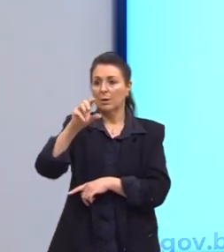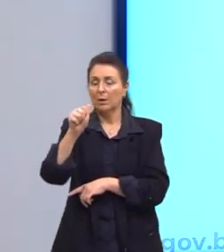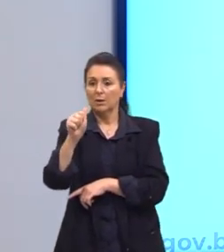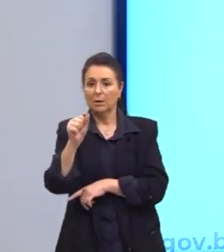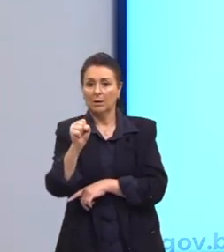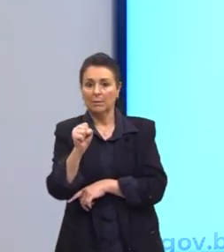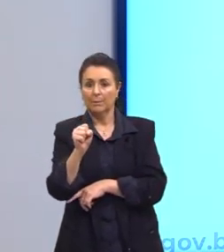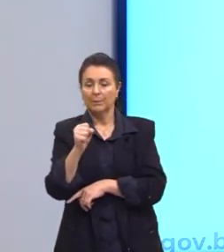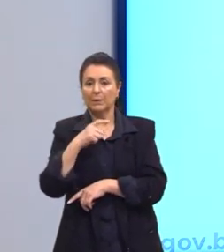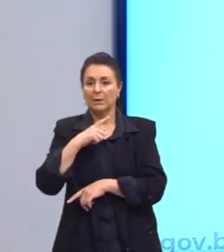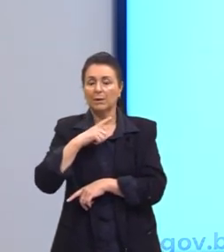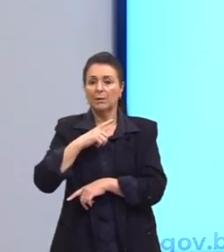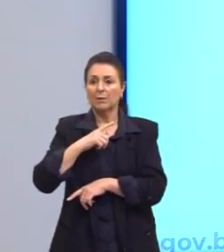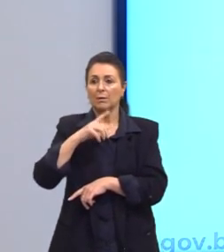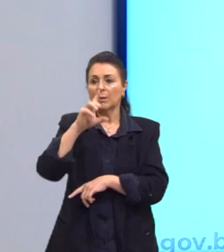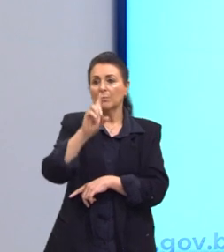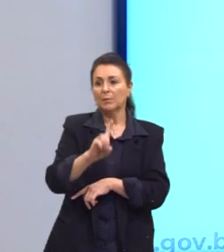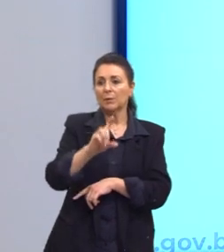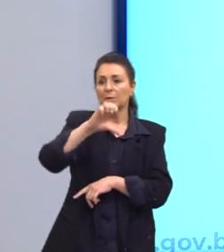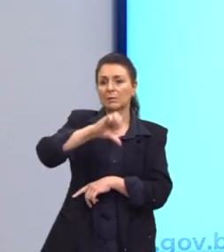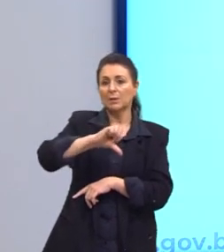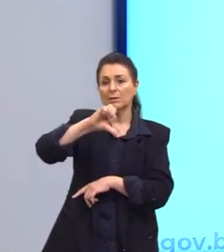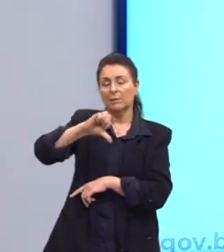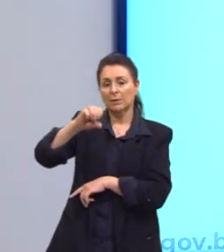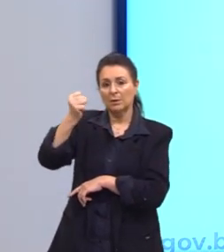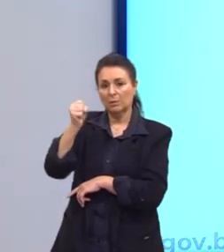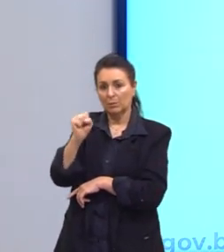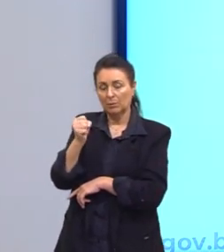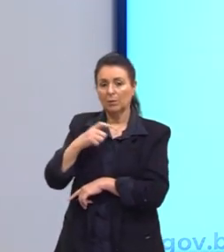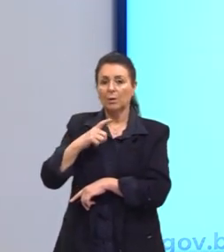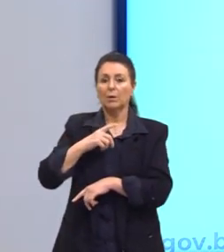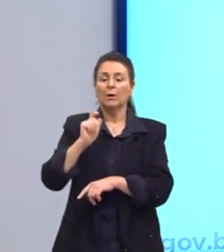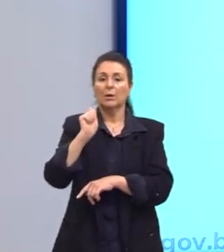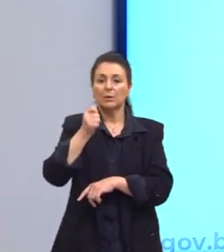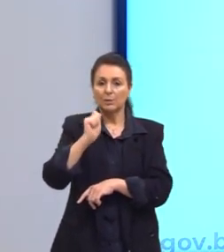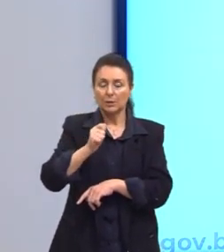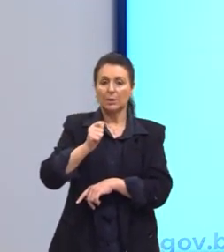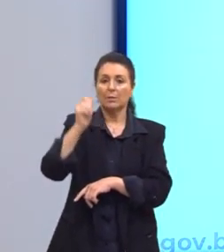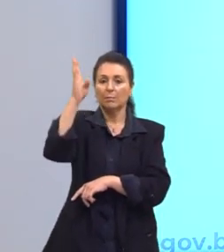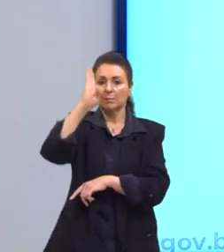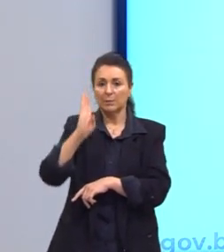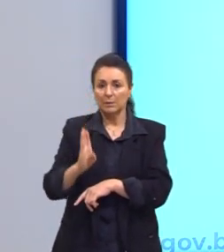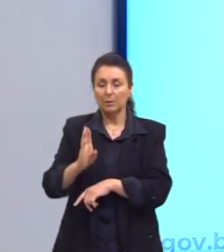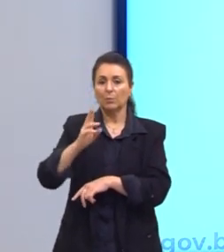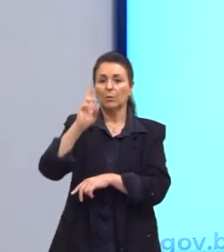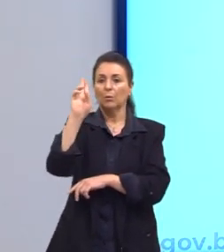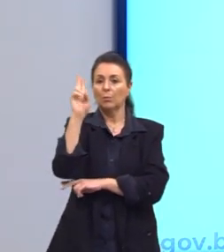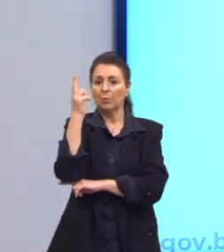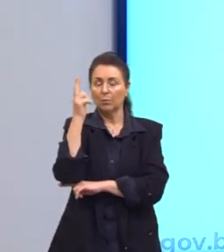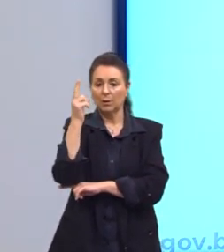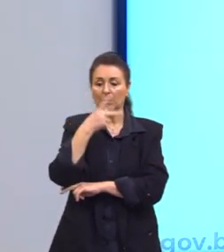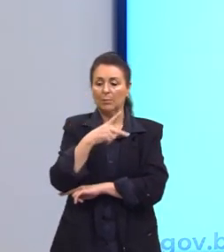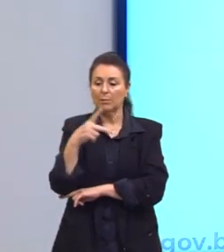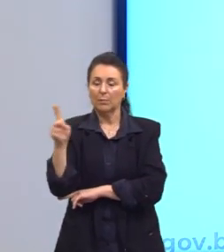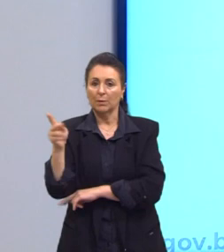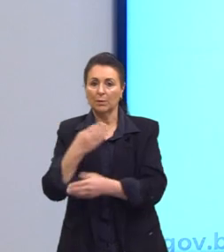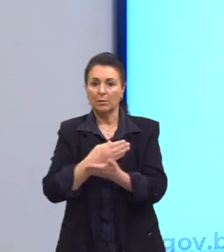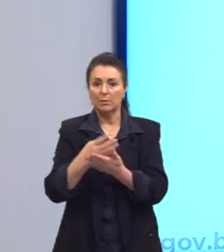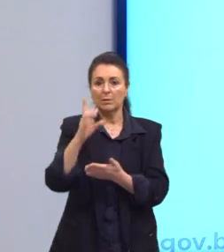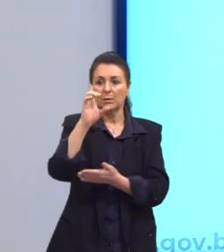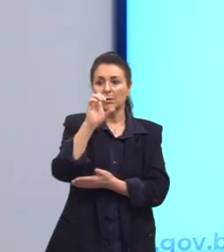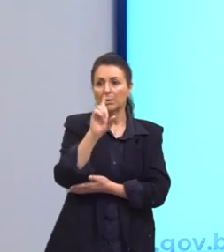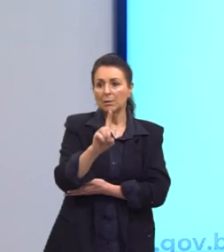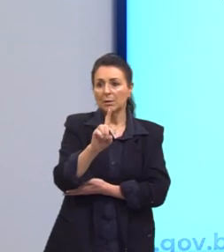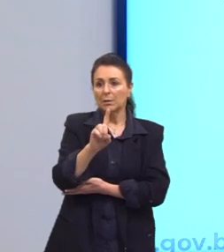firmado o Mercosul, que faz parte de Argentina, Brasil, Paraguai e Uruguai. E, desde 2012, a Venezuela